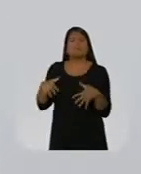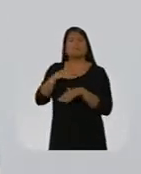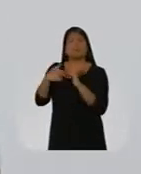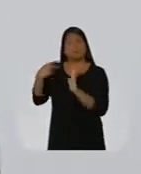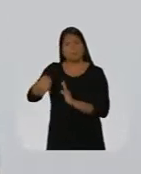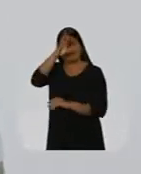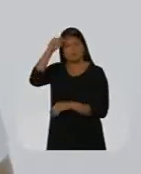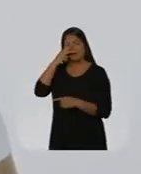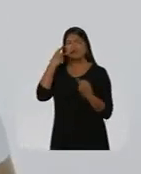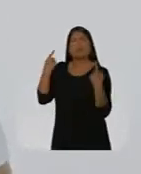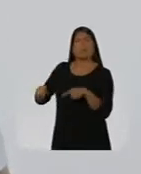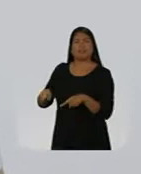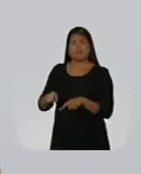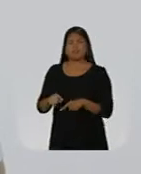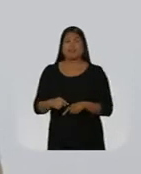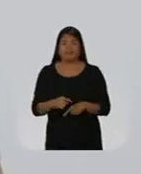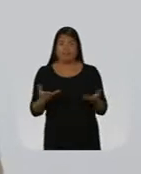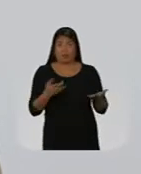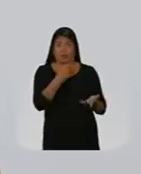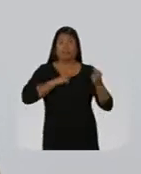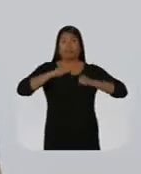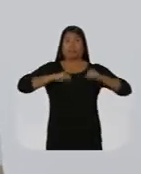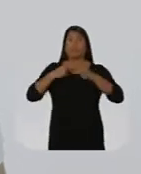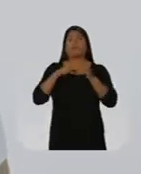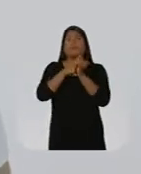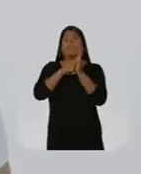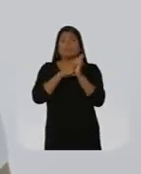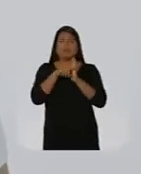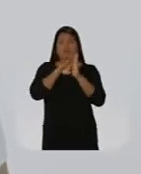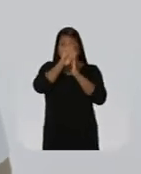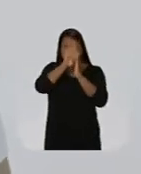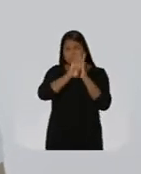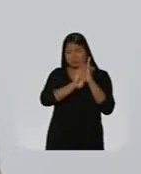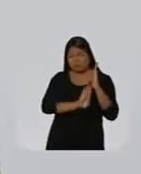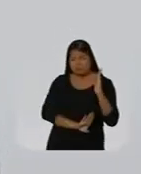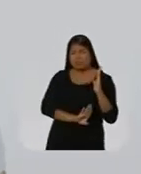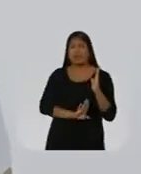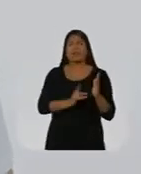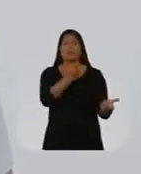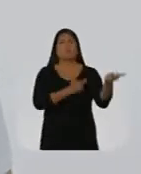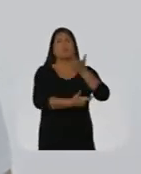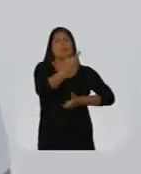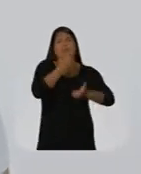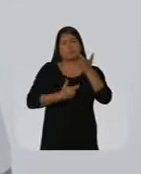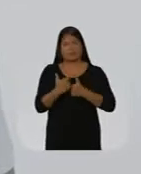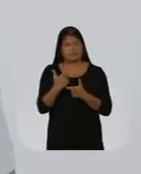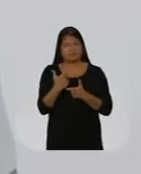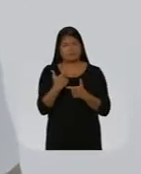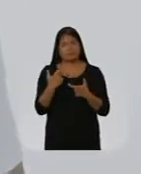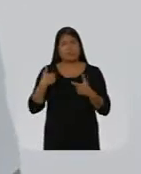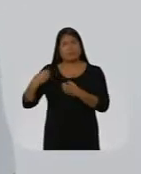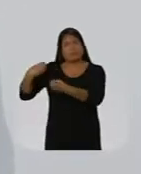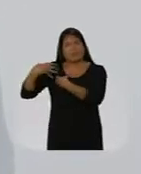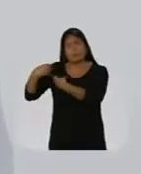Amazonas. Agora, desesperados por estarem atrás nas pesquisas, partem para a bacharia total. Pela